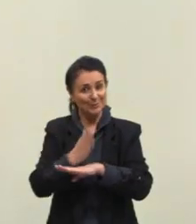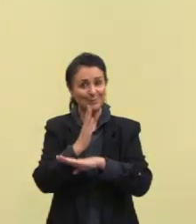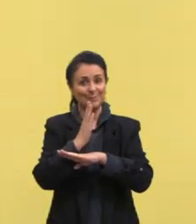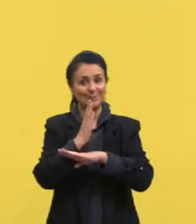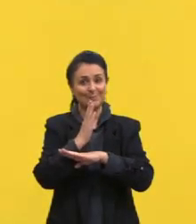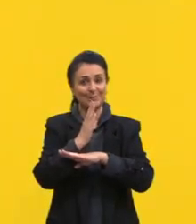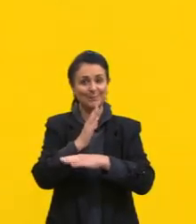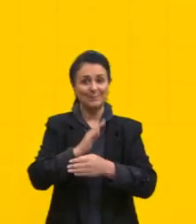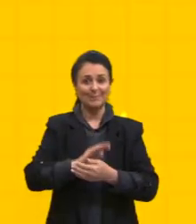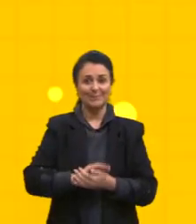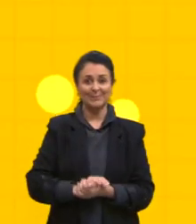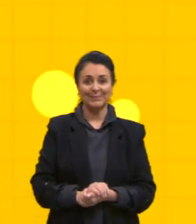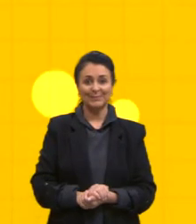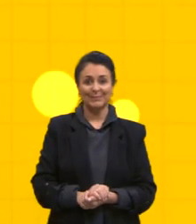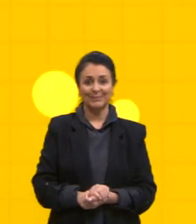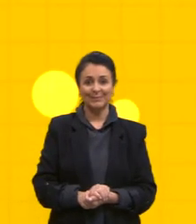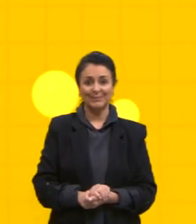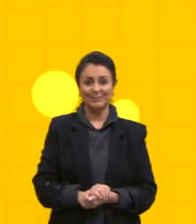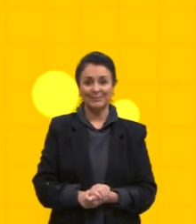Valeu!